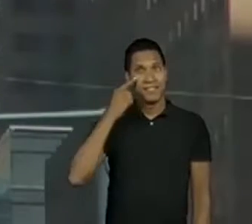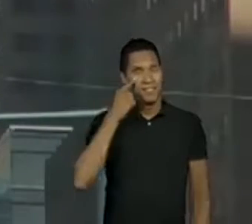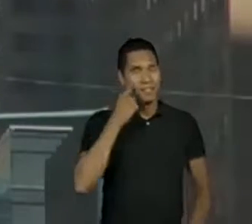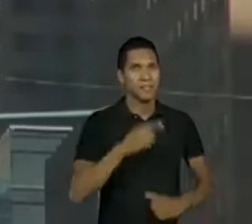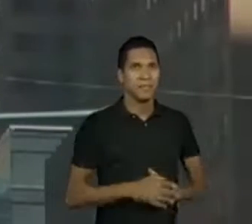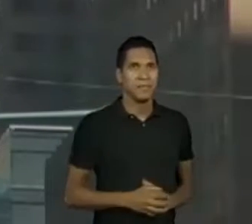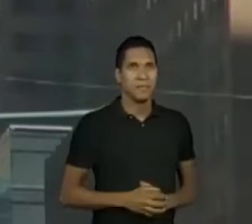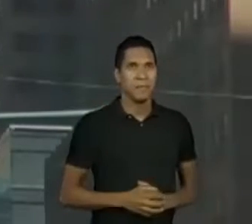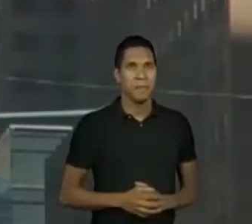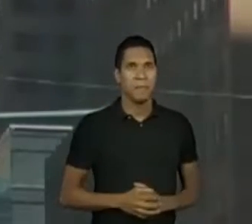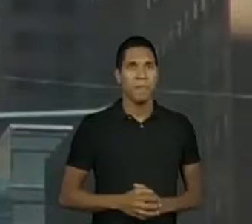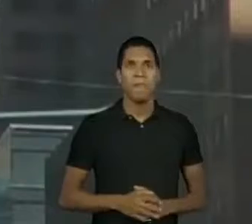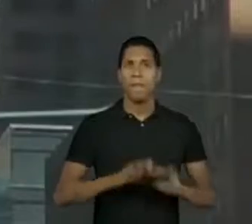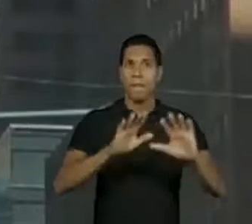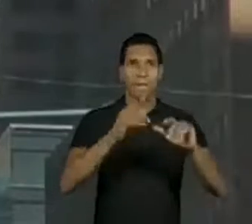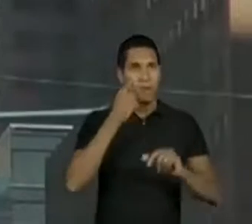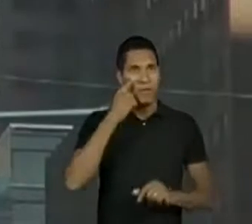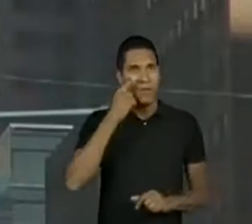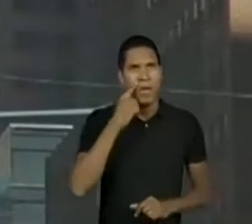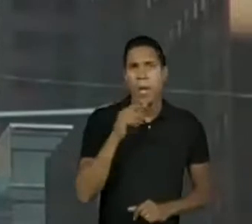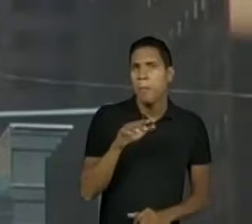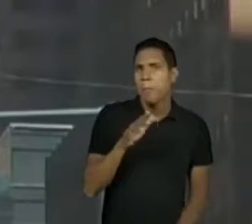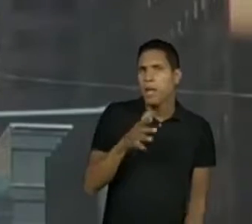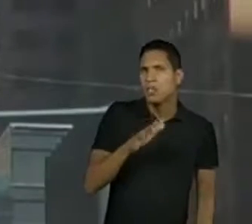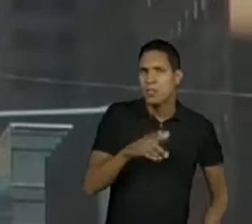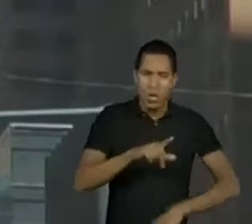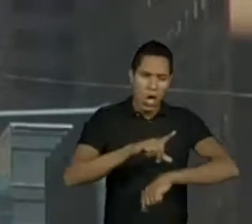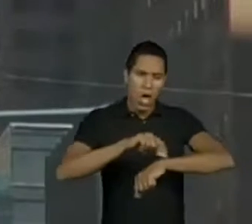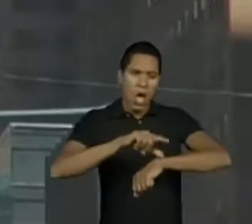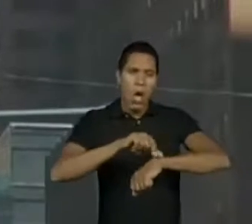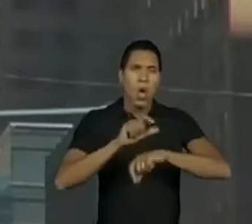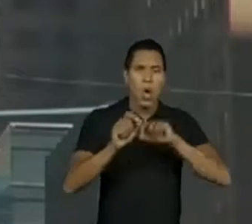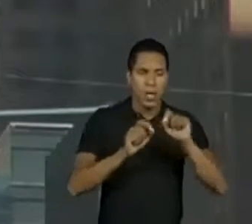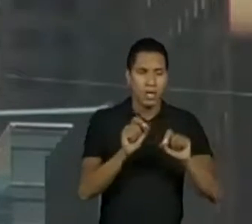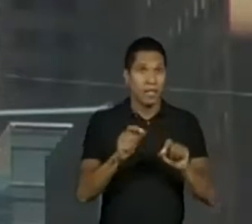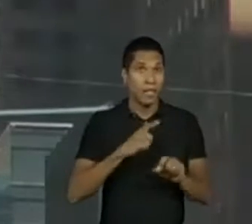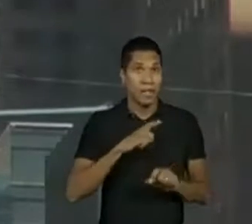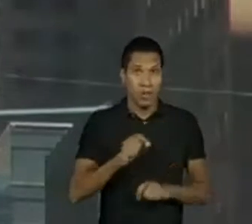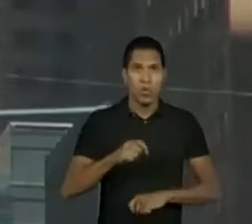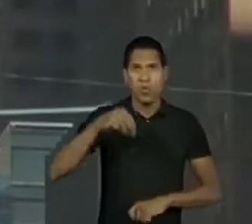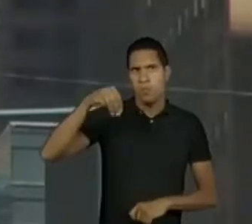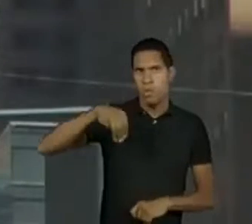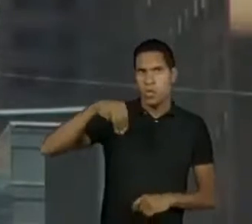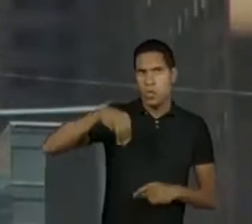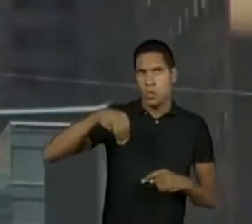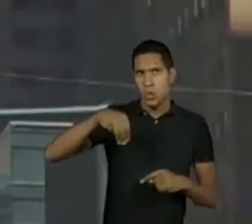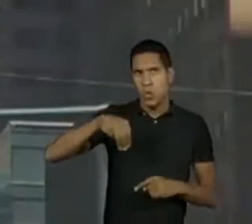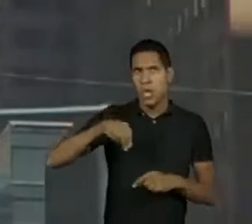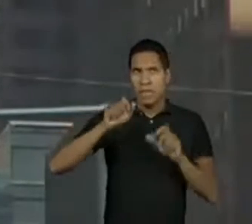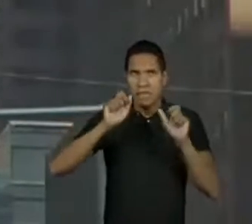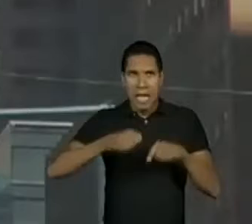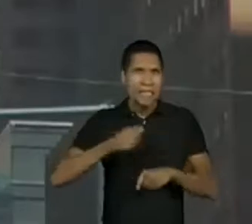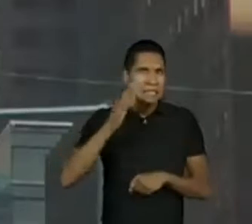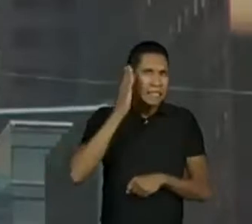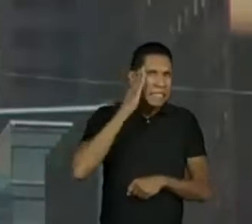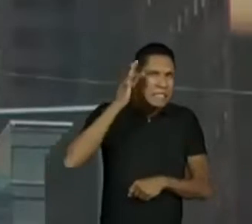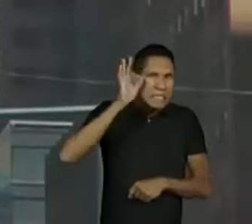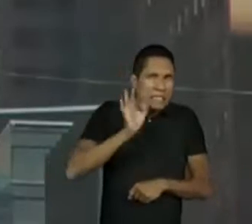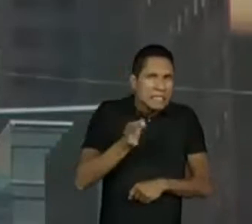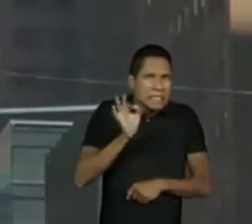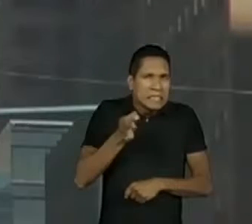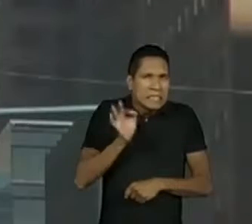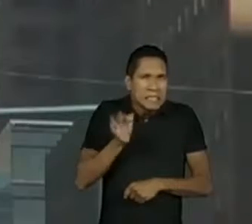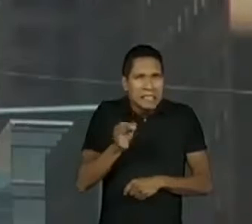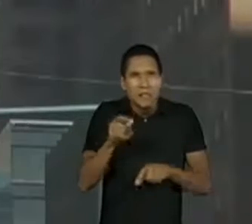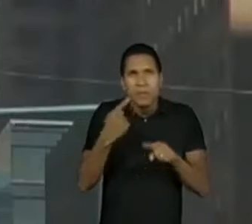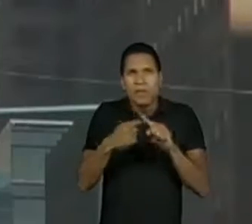Por que estimar? Se a gente olhar aí especificamente para o ponteiro dos minutos, se é possível dizer exatamente aí, com